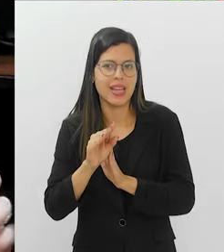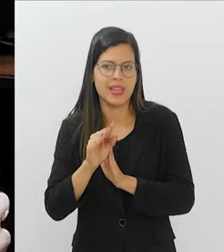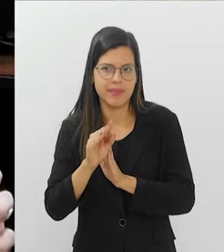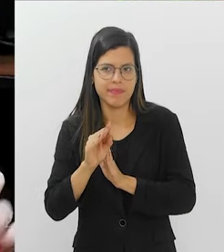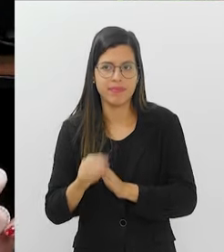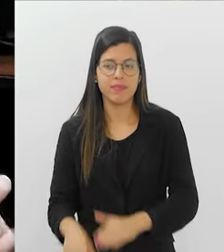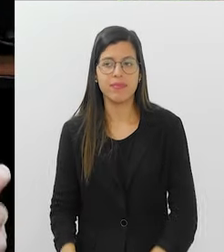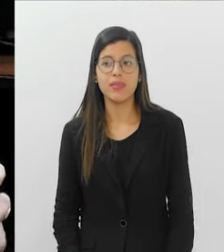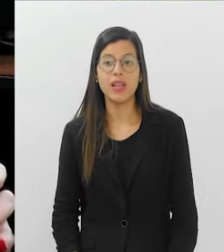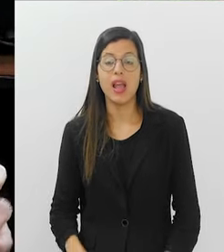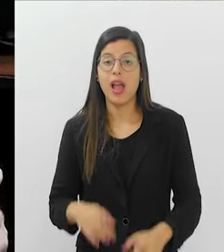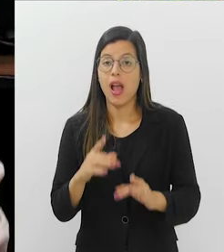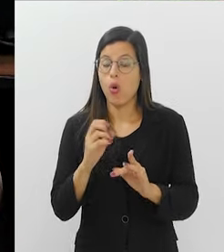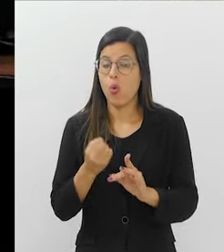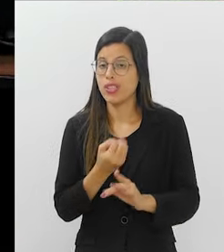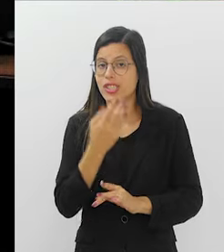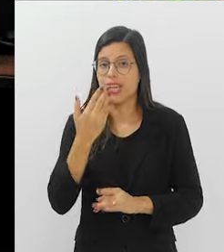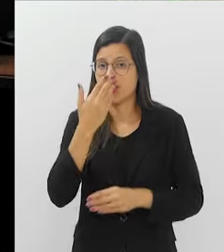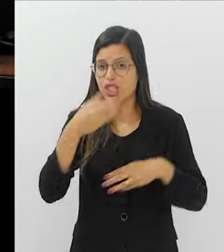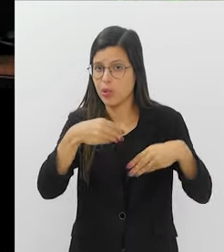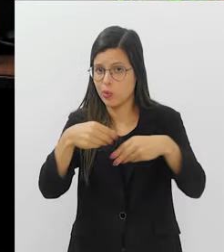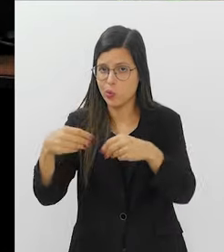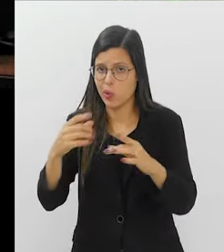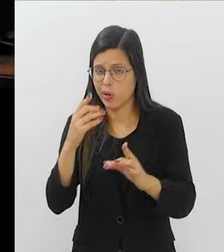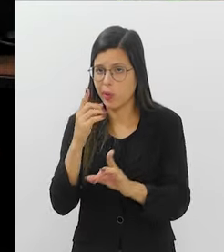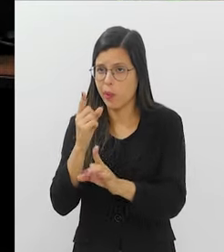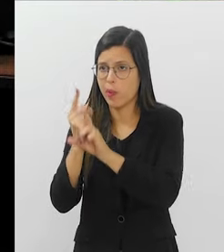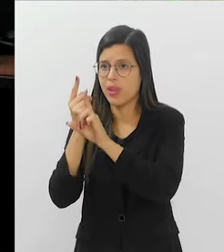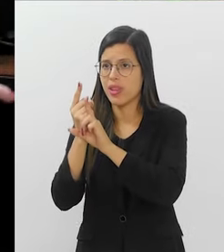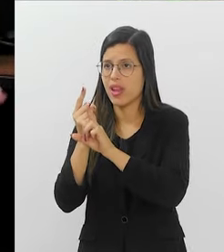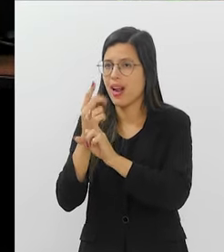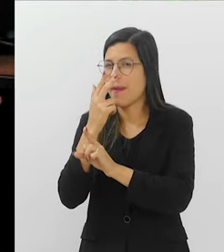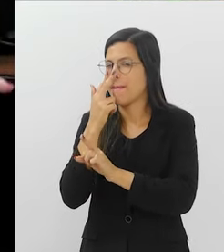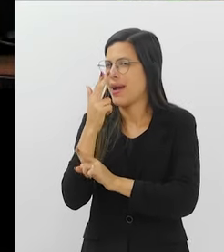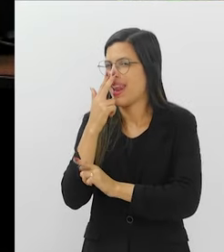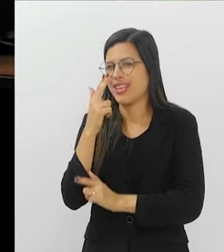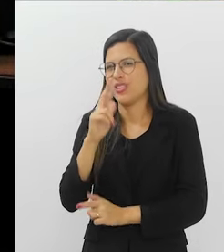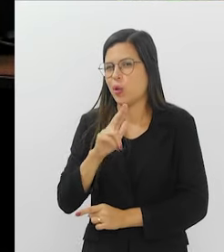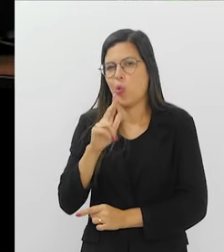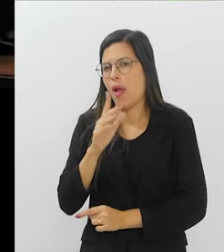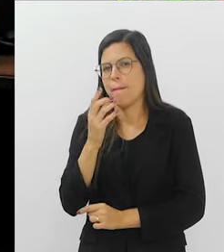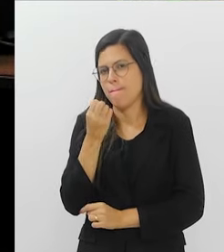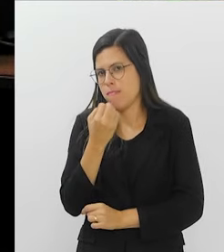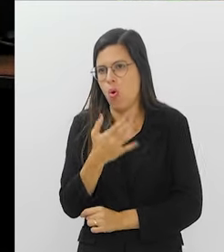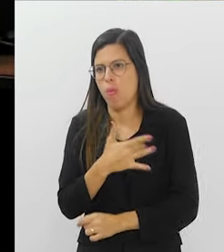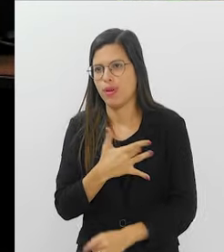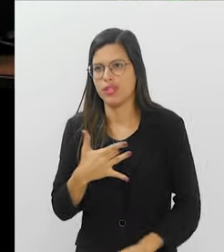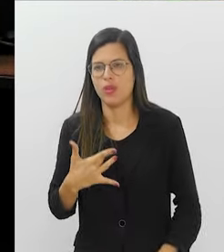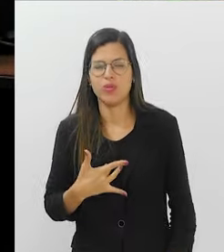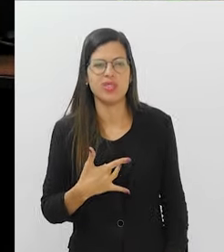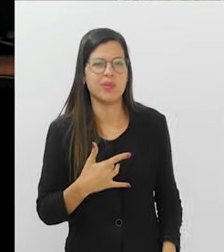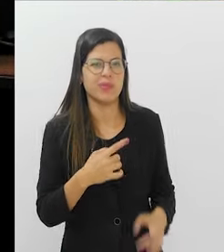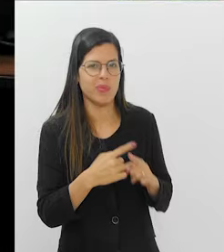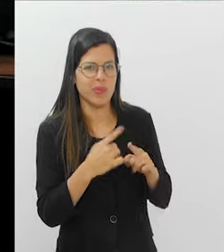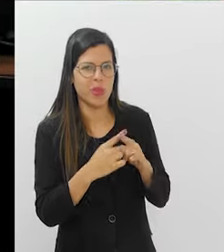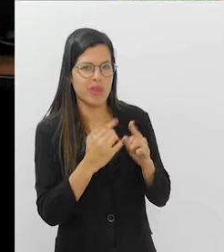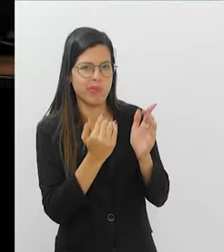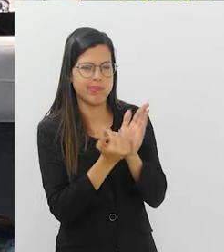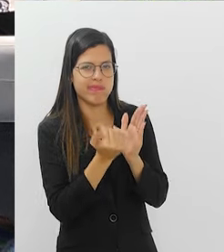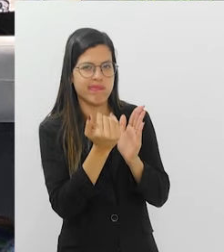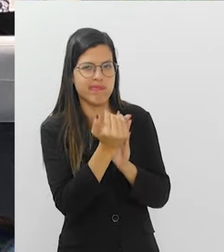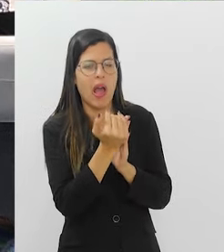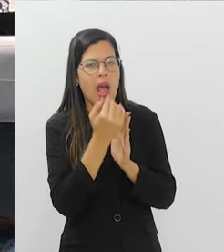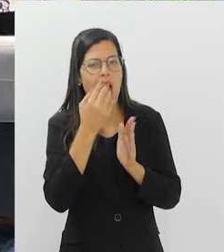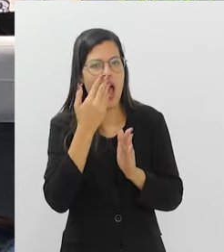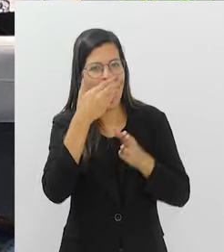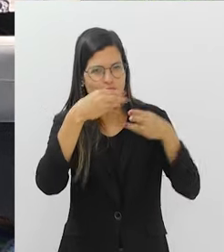encontrado ali acaba deixando aquele fermentado não tão apropriado. O excesso de